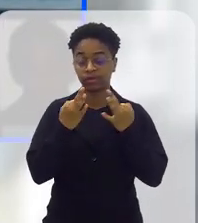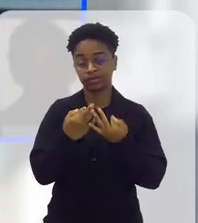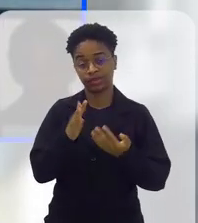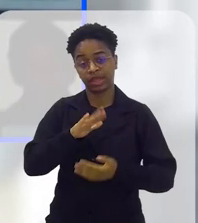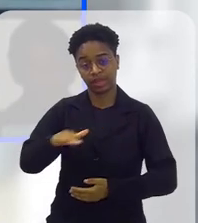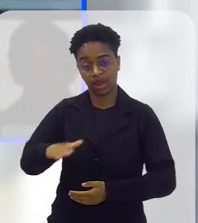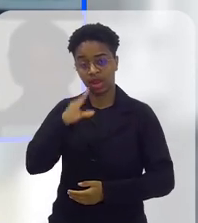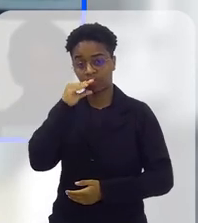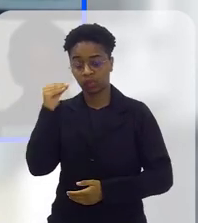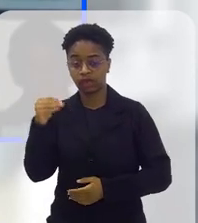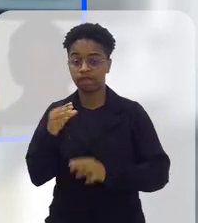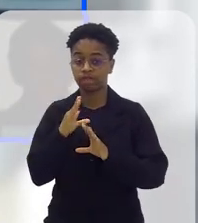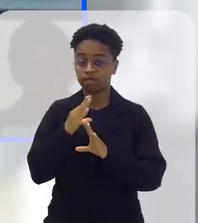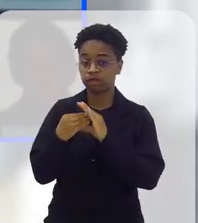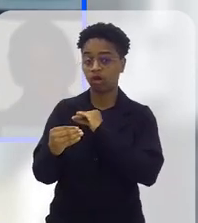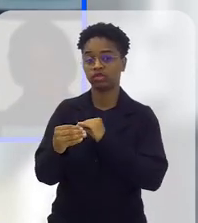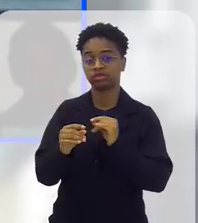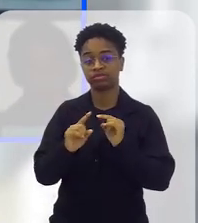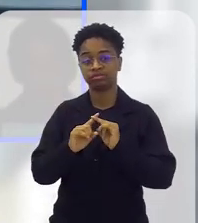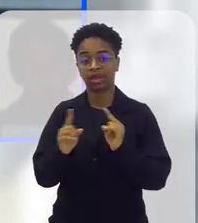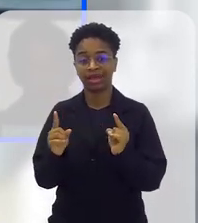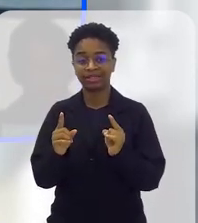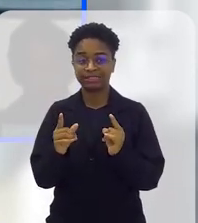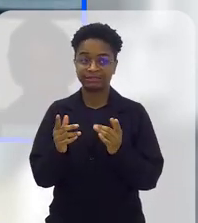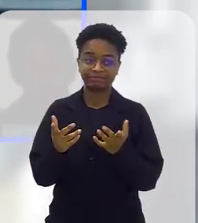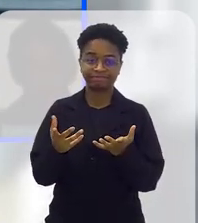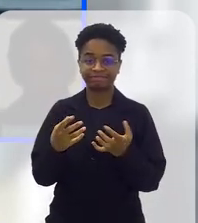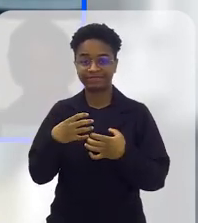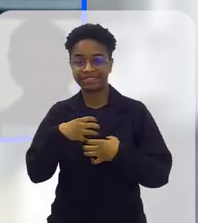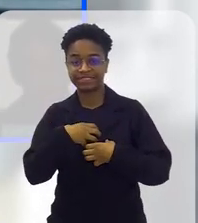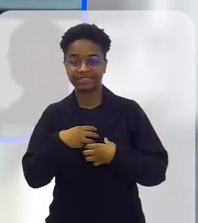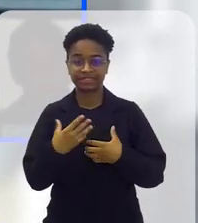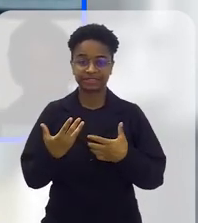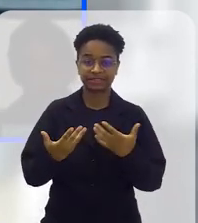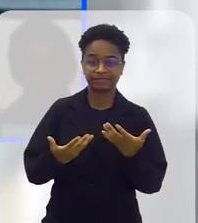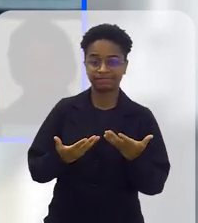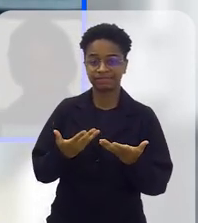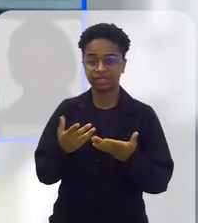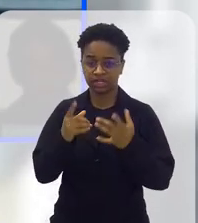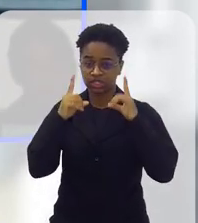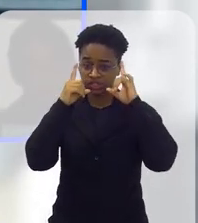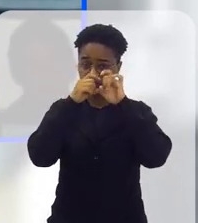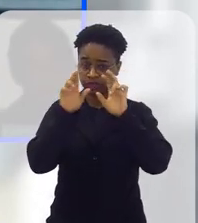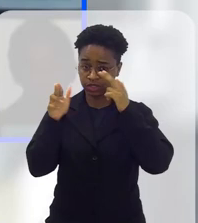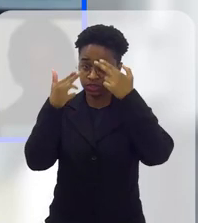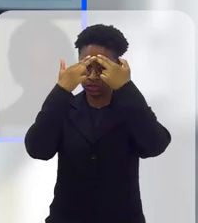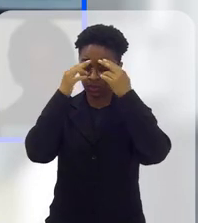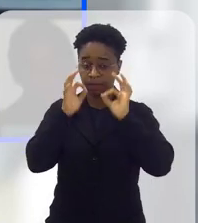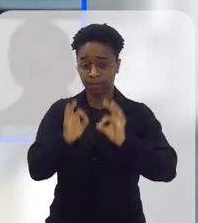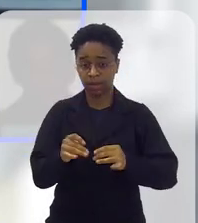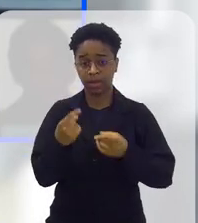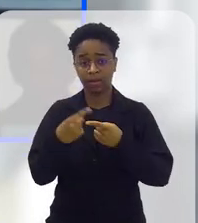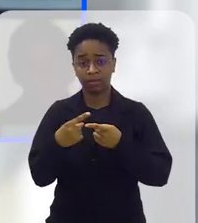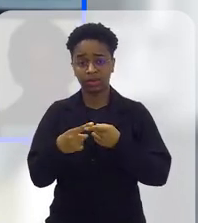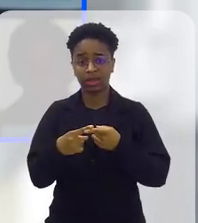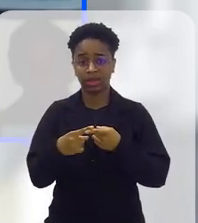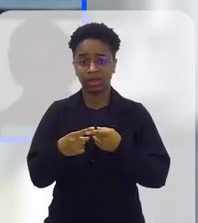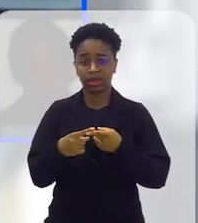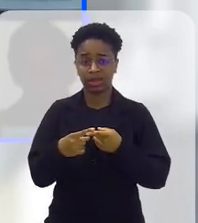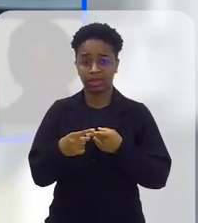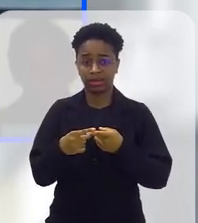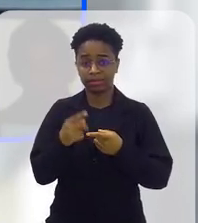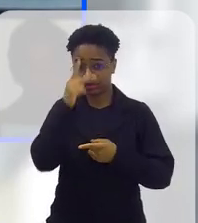o adolescente fogem, ficando numa situação pessoal, uma situação muito traumática, que é a situação